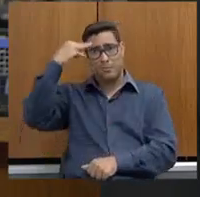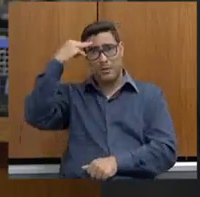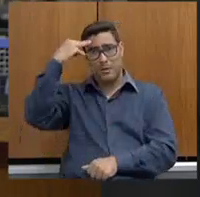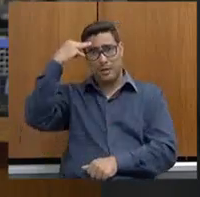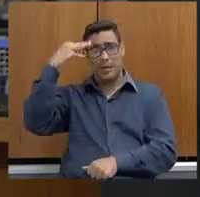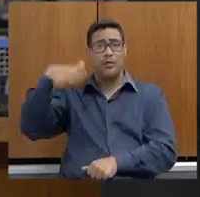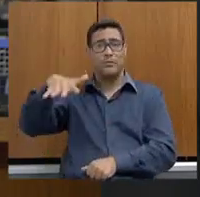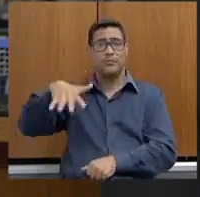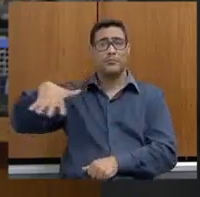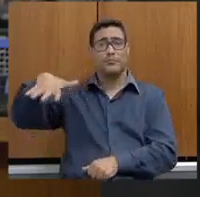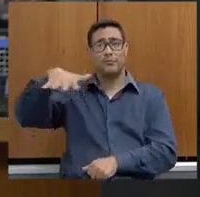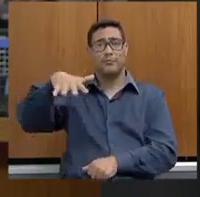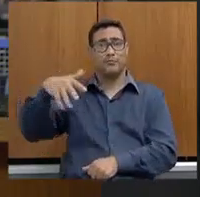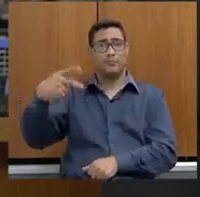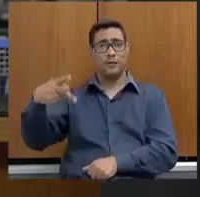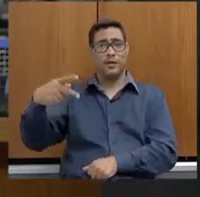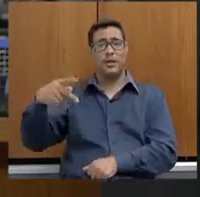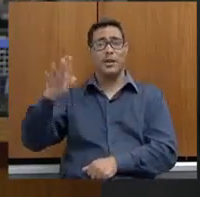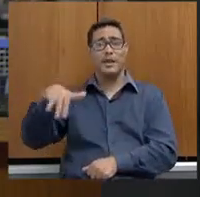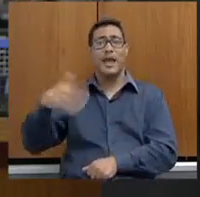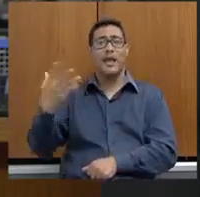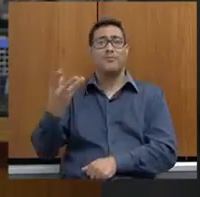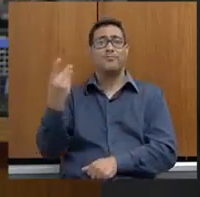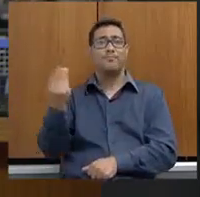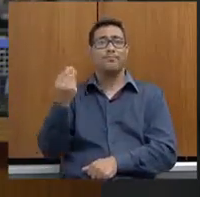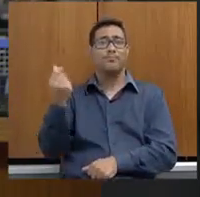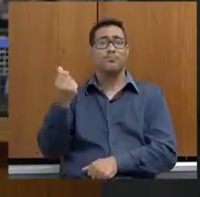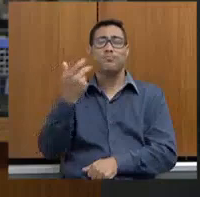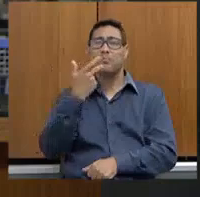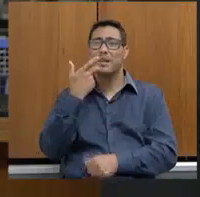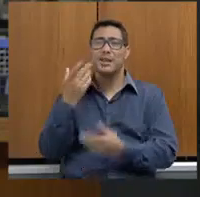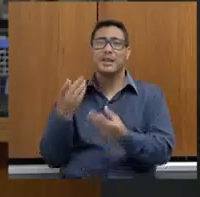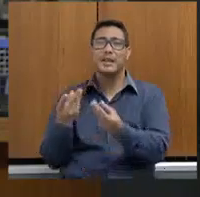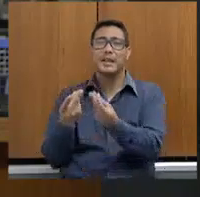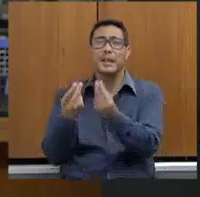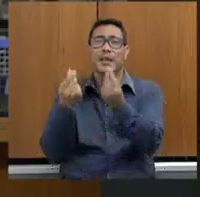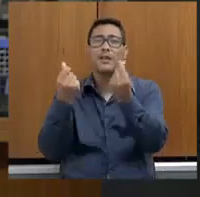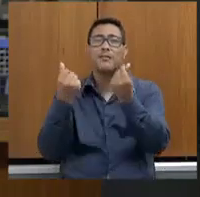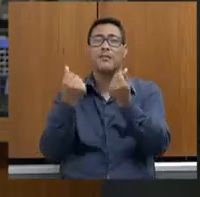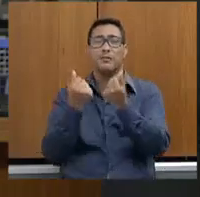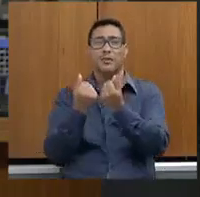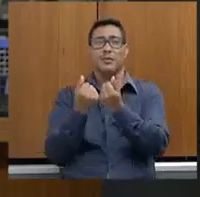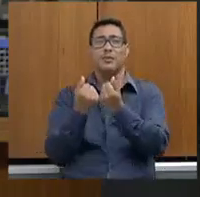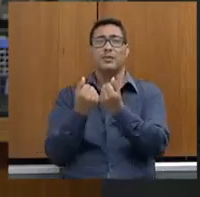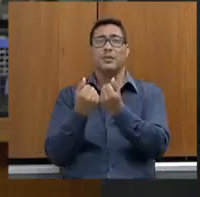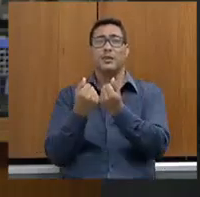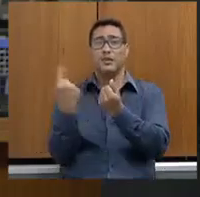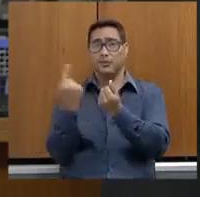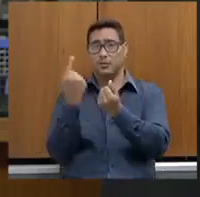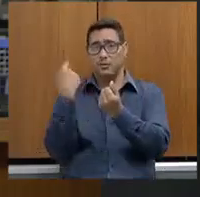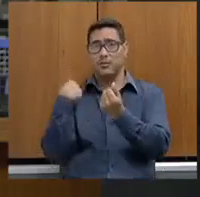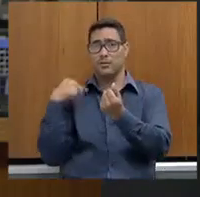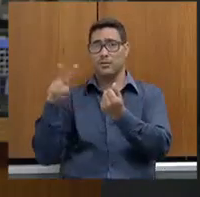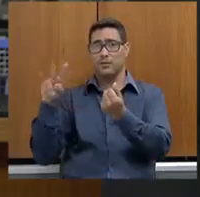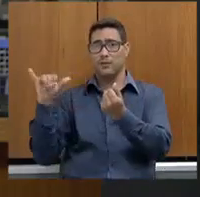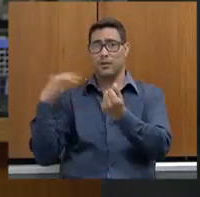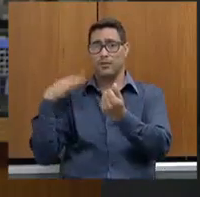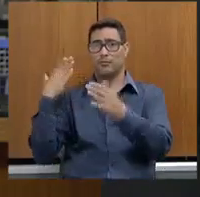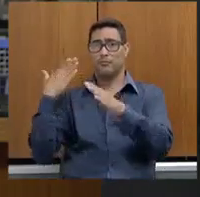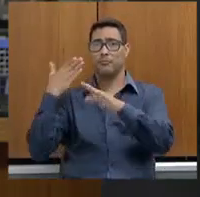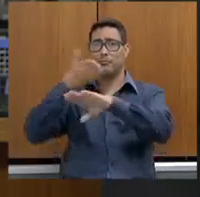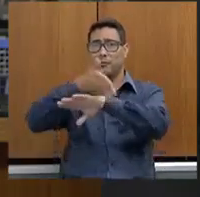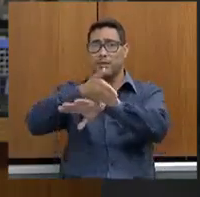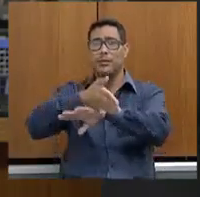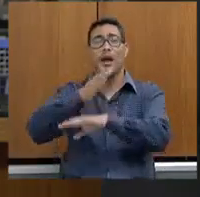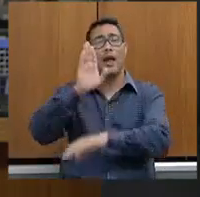muito sensível e vocês que estão para entrar saibam disso. É muito